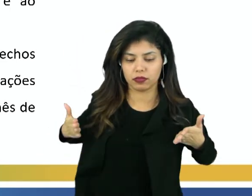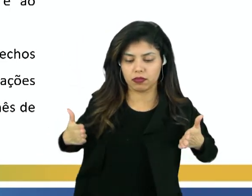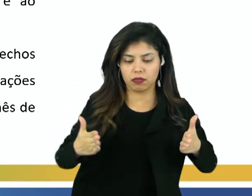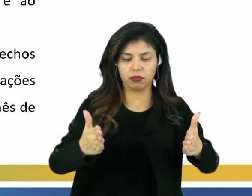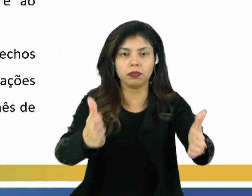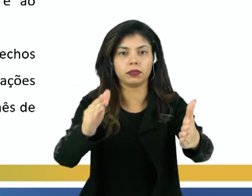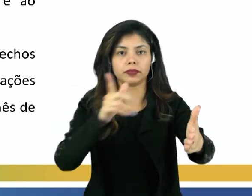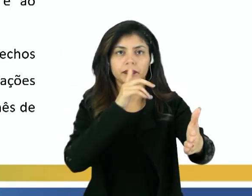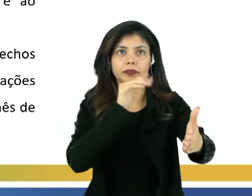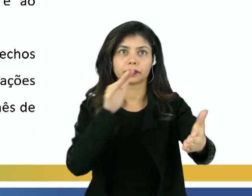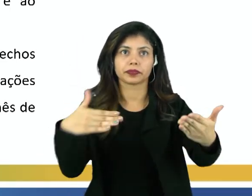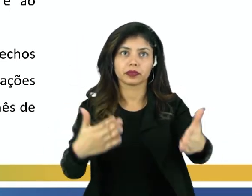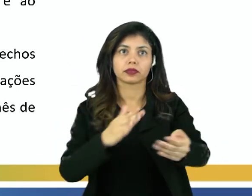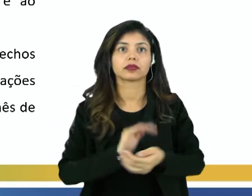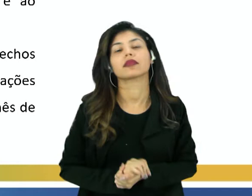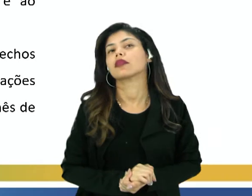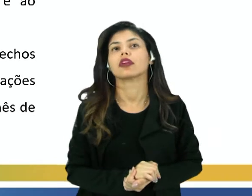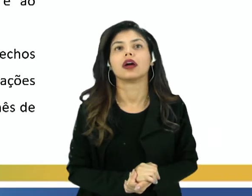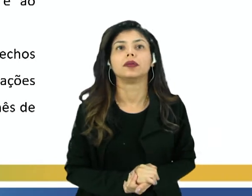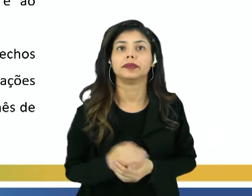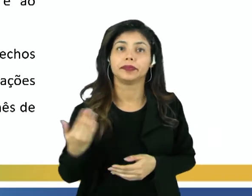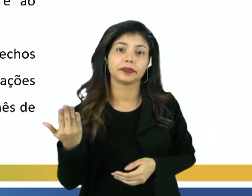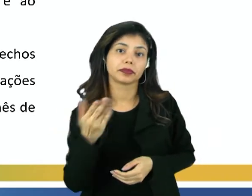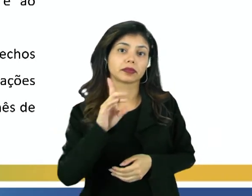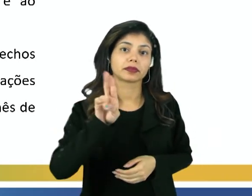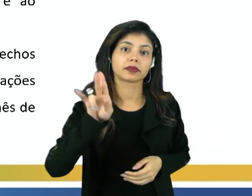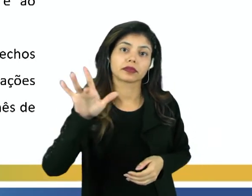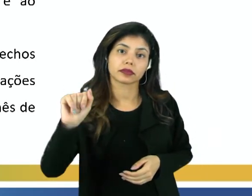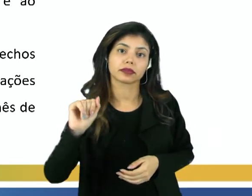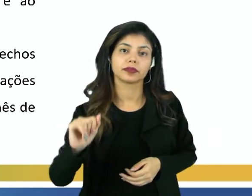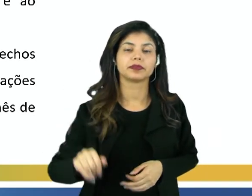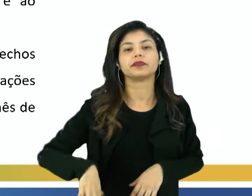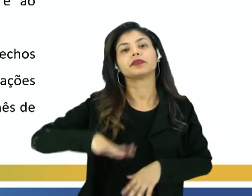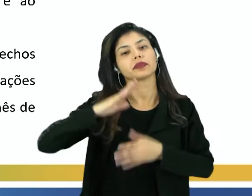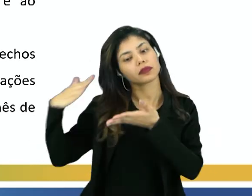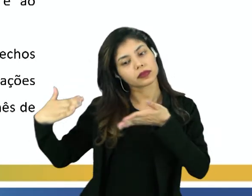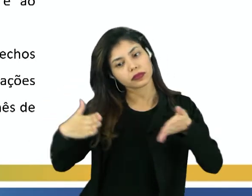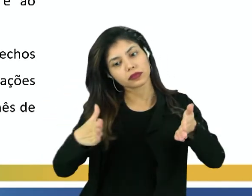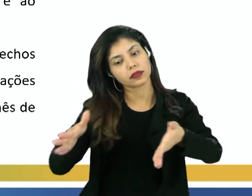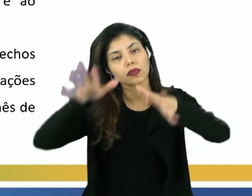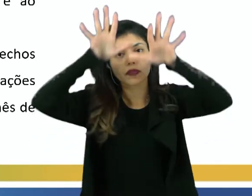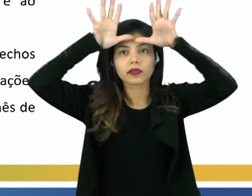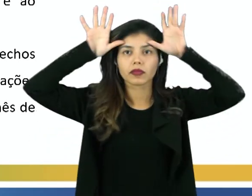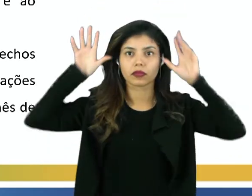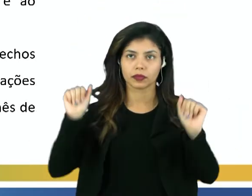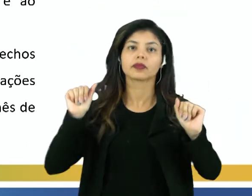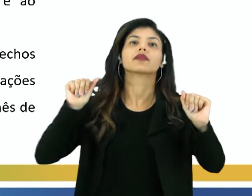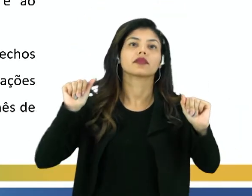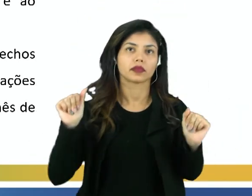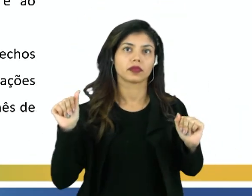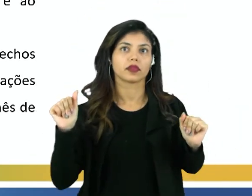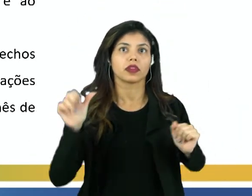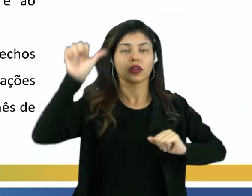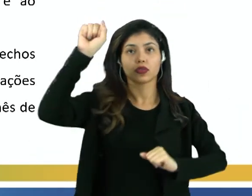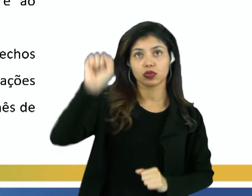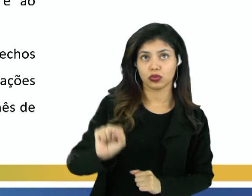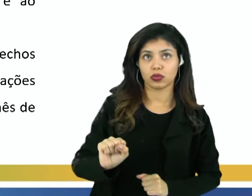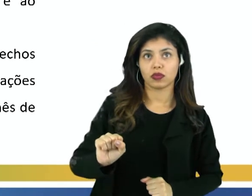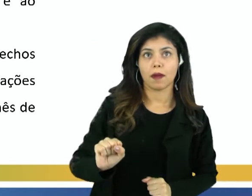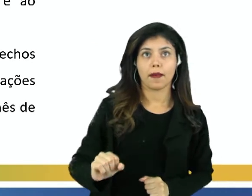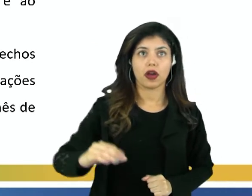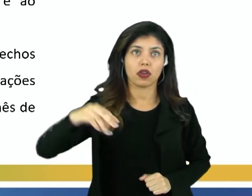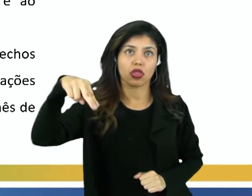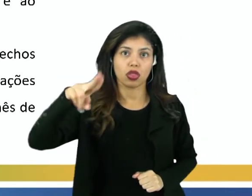Então, pertencente à bacia amazônica, os rios acrenos correm de sul do oeste para noroeste,